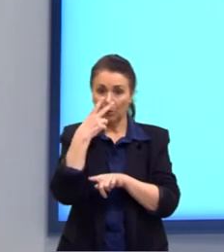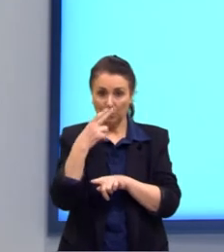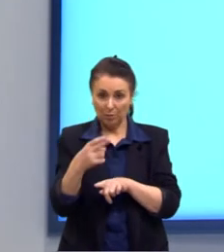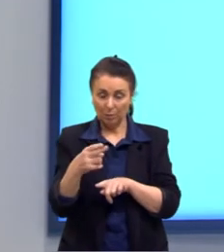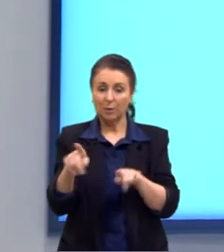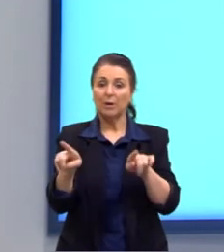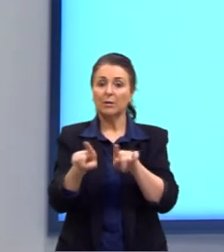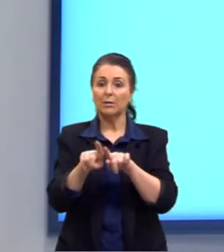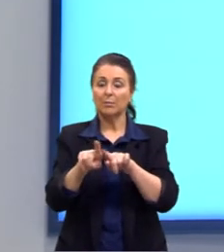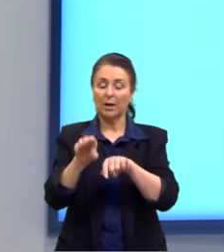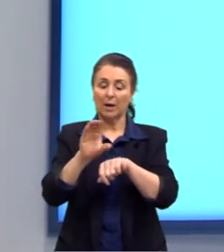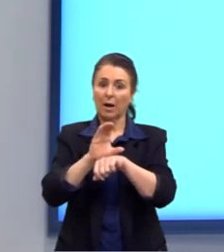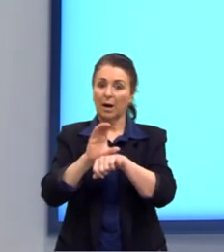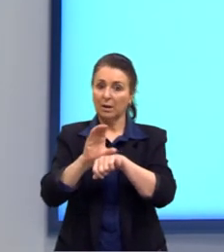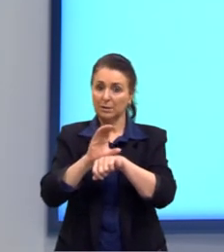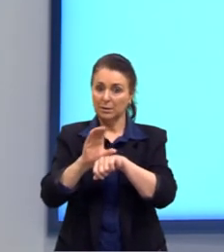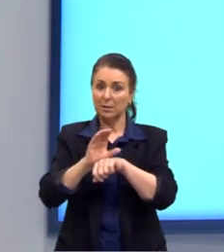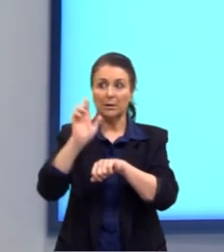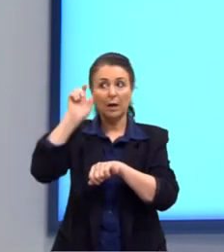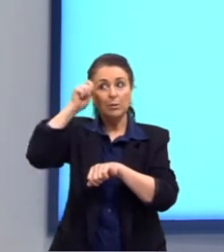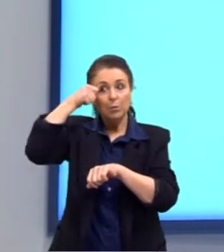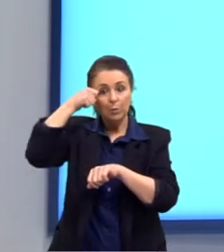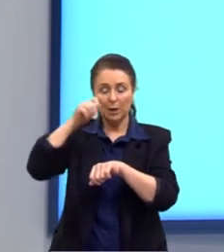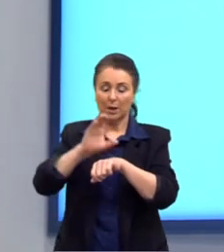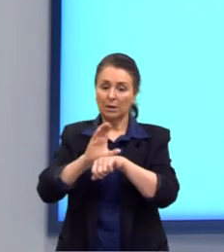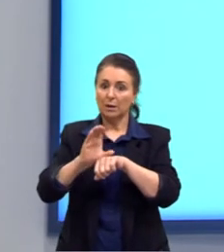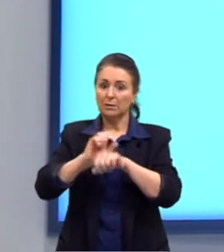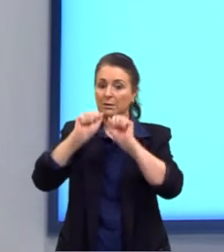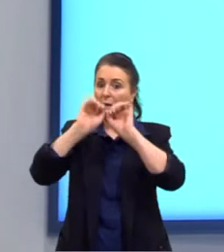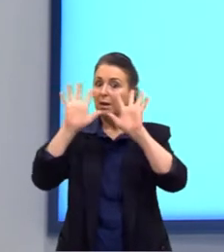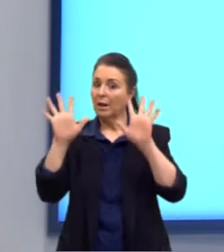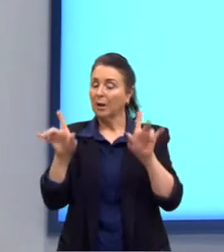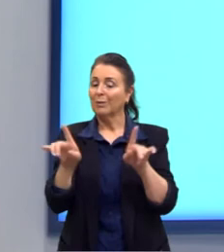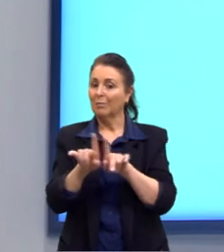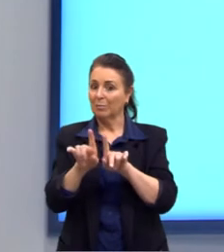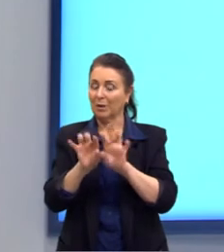como as hastes cinza escuro e cinza mais claro.